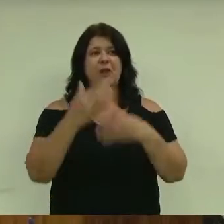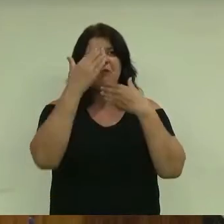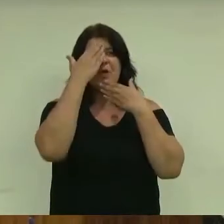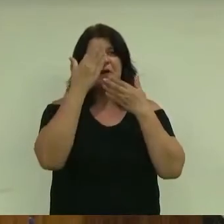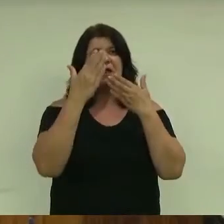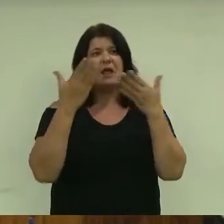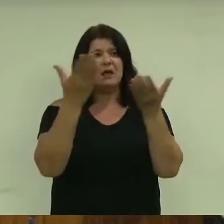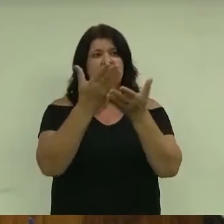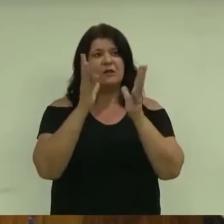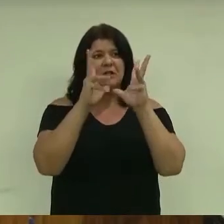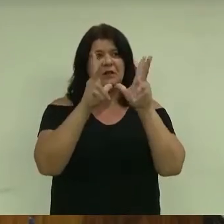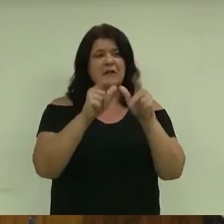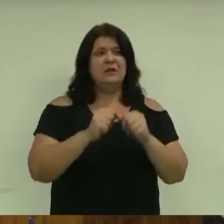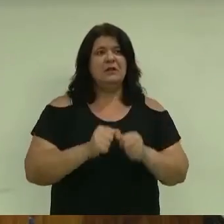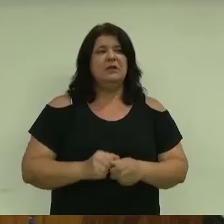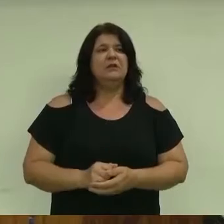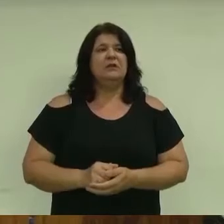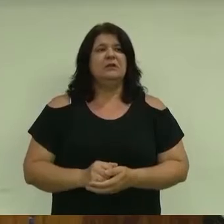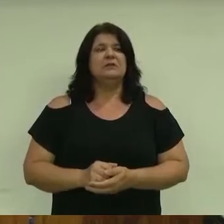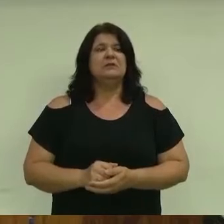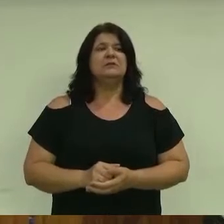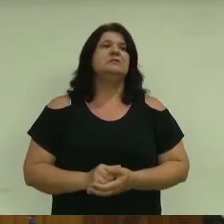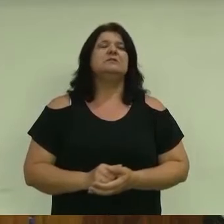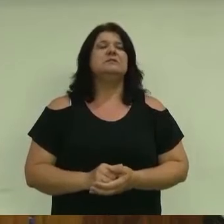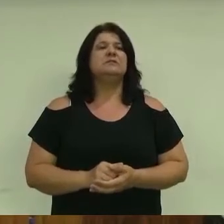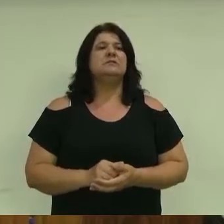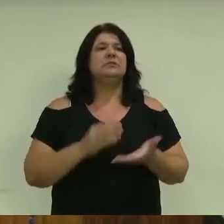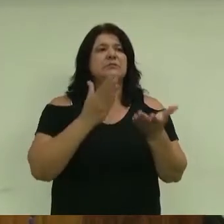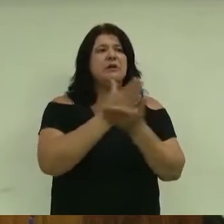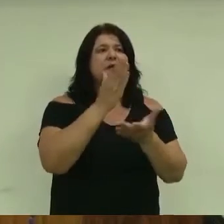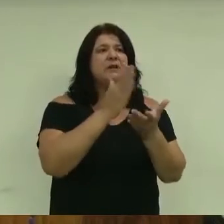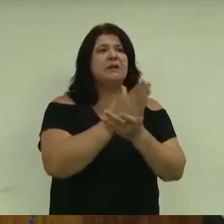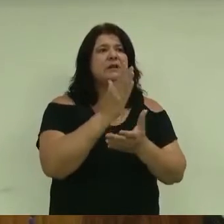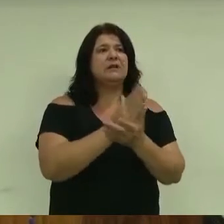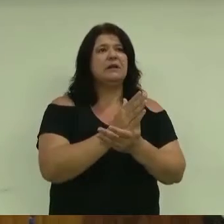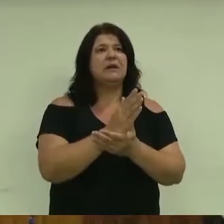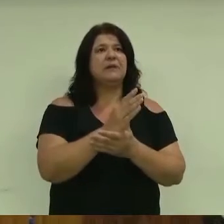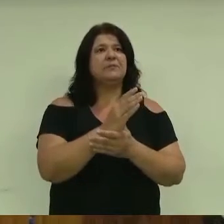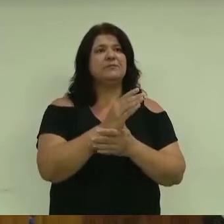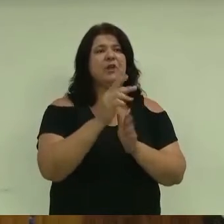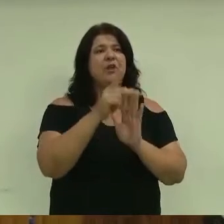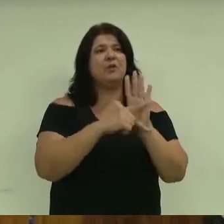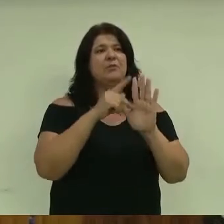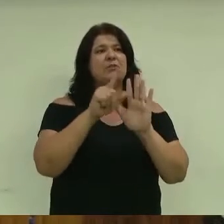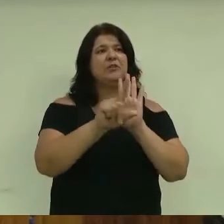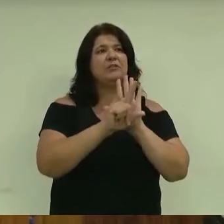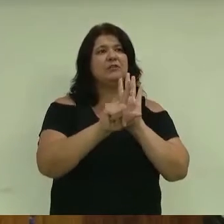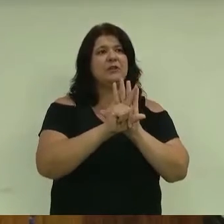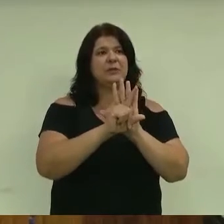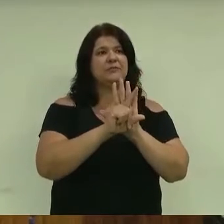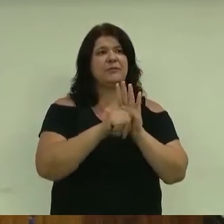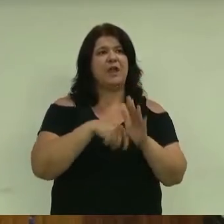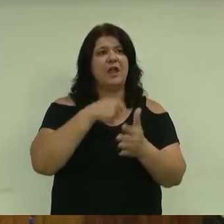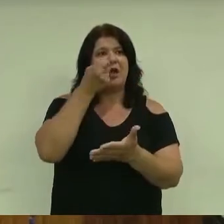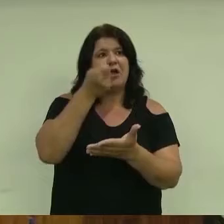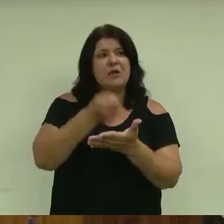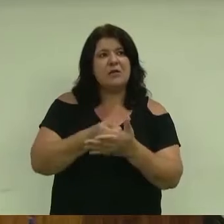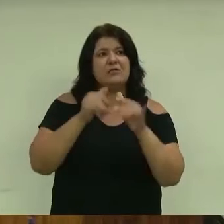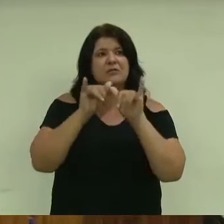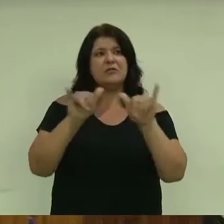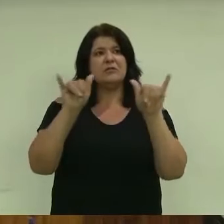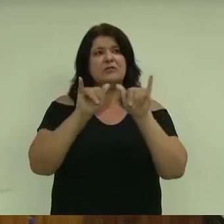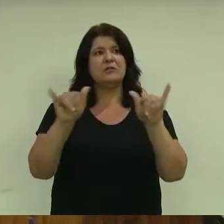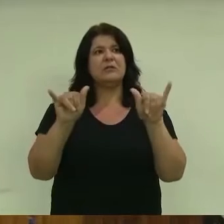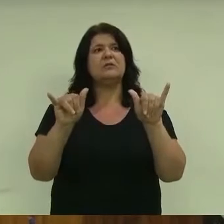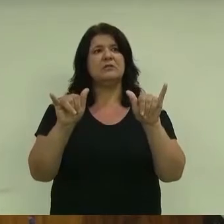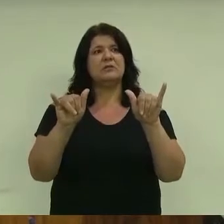Presidente, eu só vou encaminhar o projeto de lei às outras comissões, encerrando mesmo, um projeto que dispõe sobre a obrigatoriedade da divulgação de